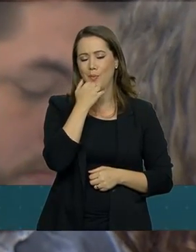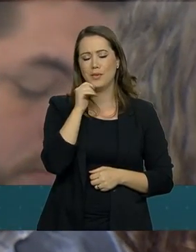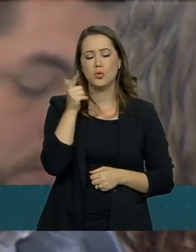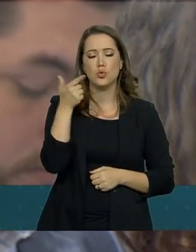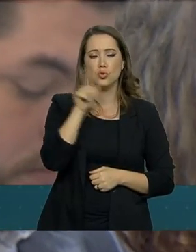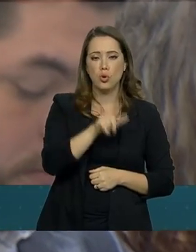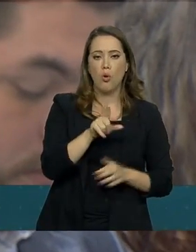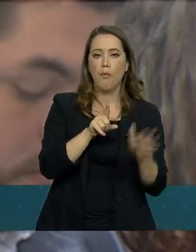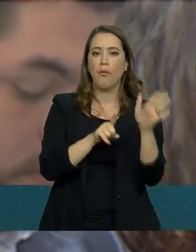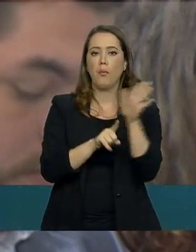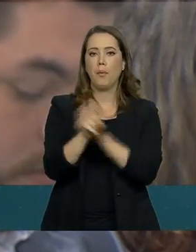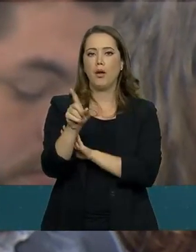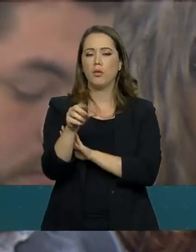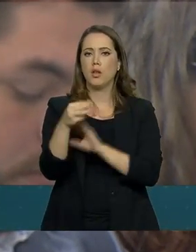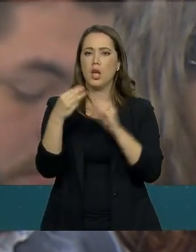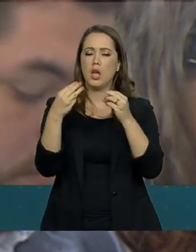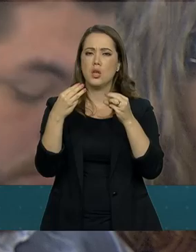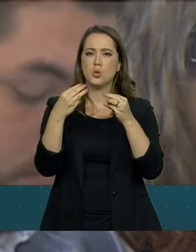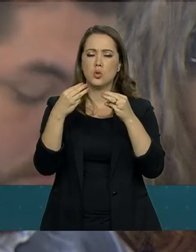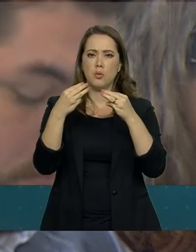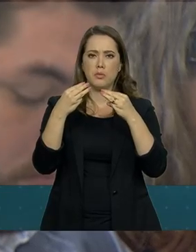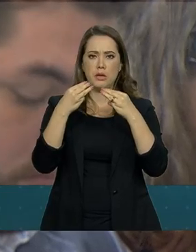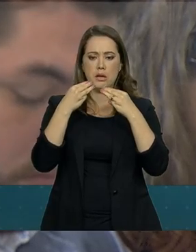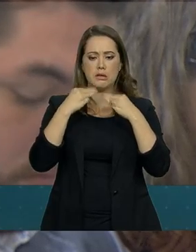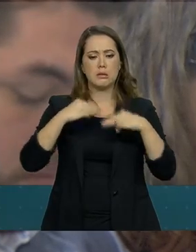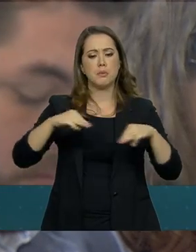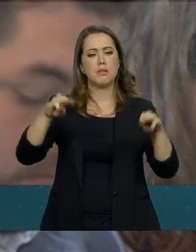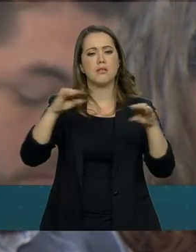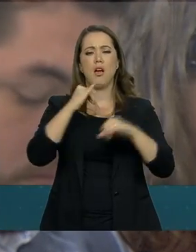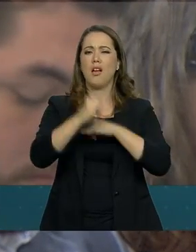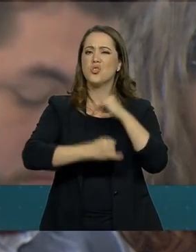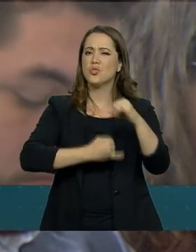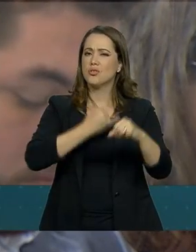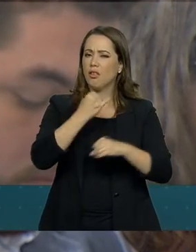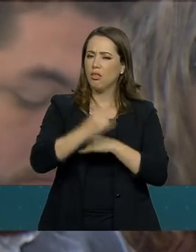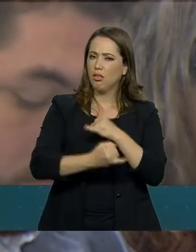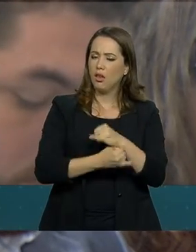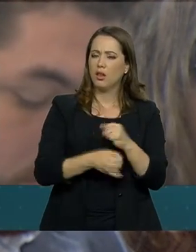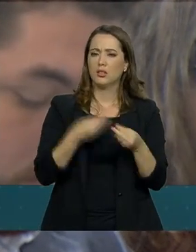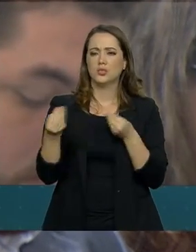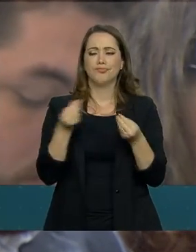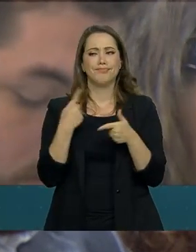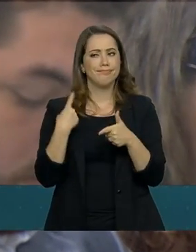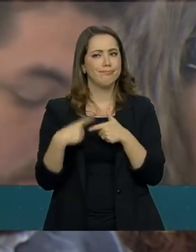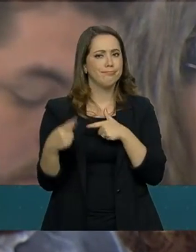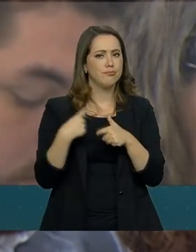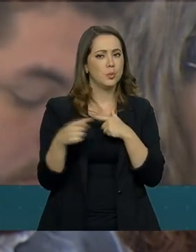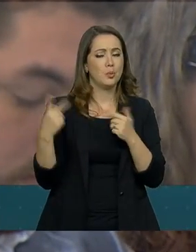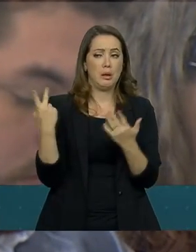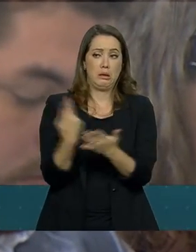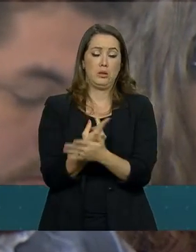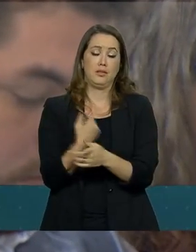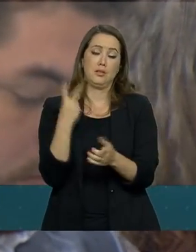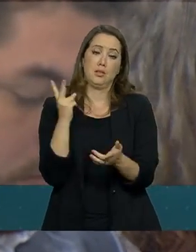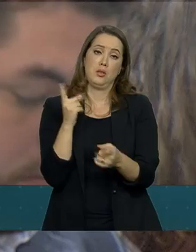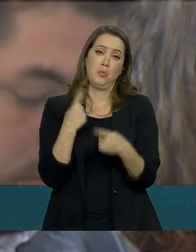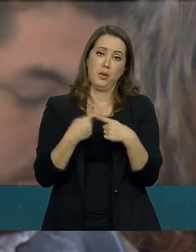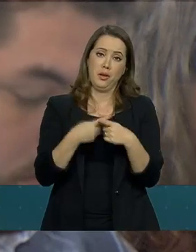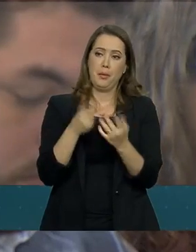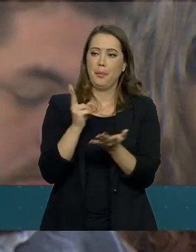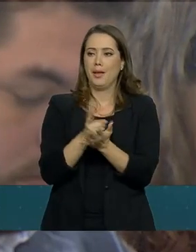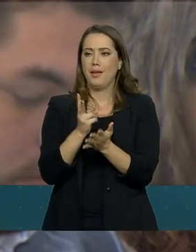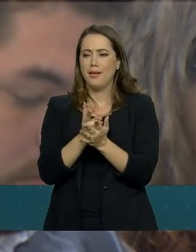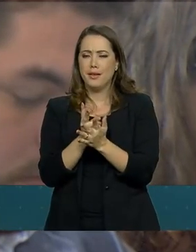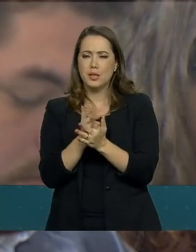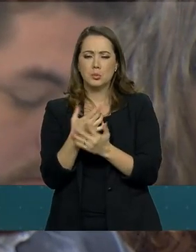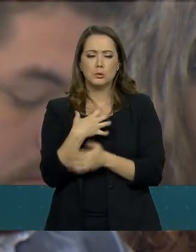questão sobre essas mensagens na internet, saber que tipo de desgaste isso provoca, porque mesmo com a tentativa